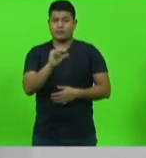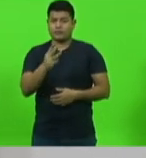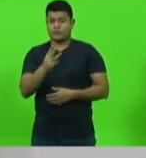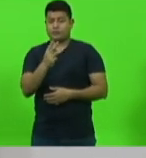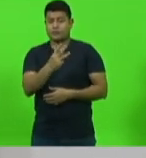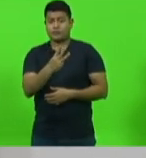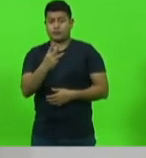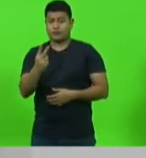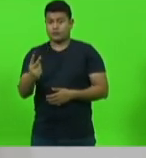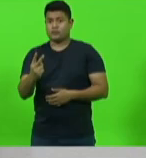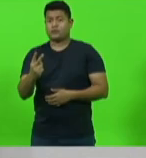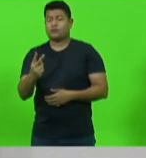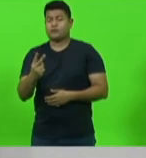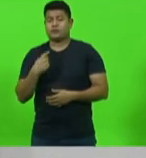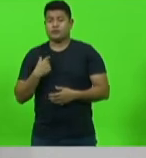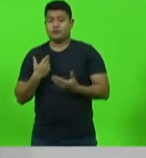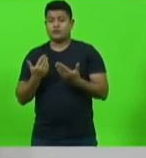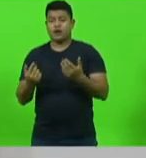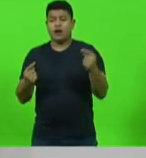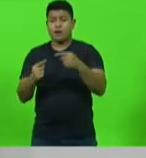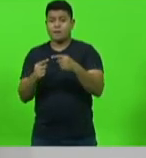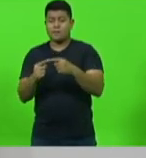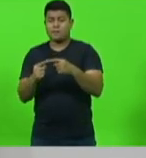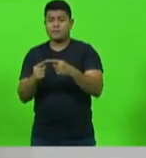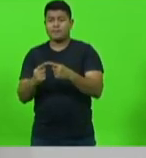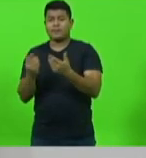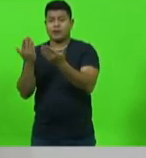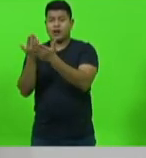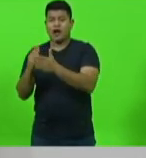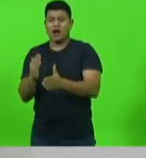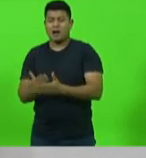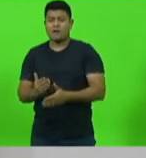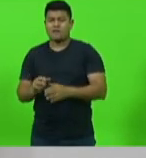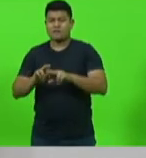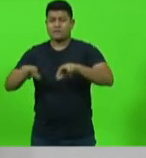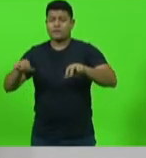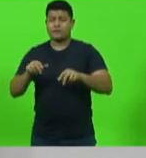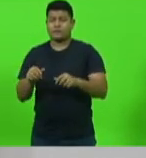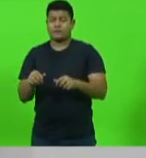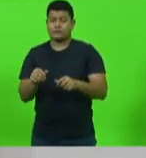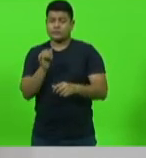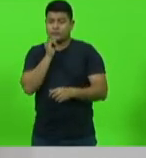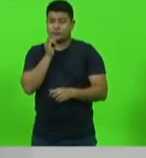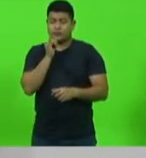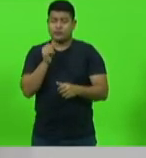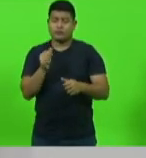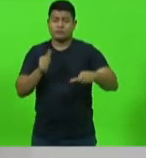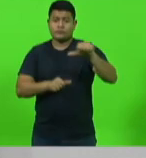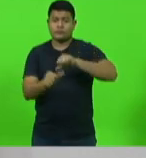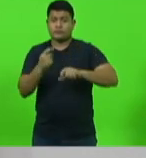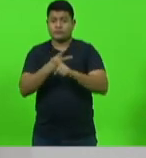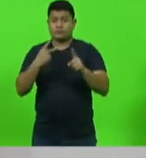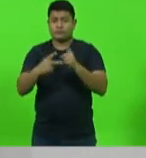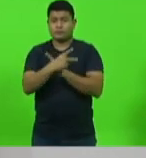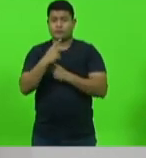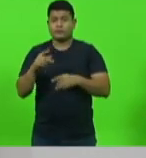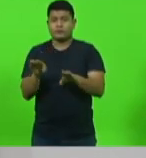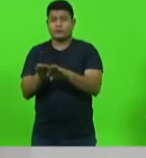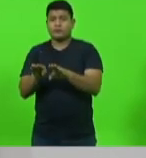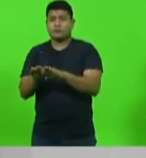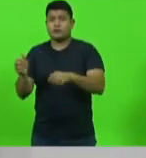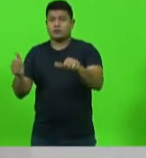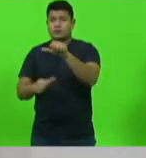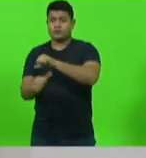vem acontecendo em nosso país, como foi a reforma da Previdência, a reforma trabalhista, que em consequência disso também o Estado aqui